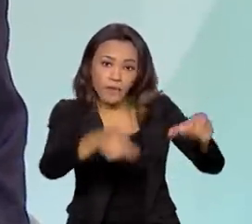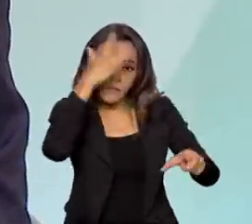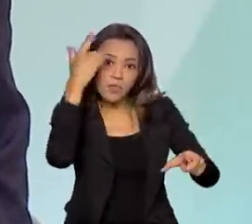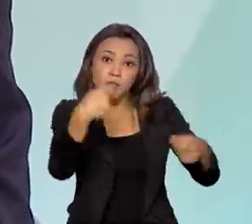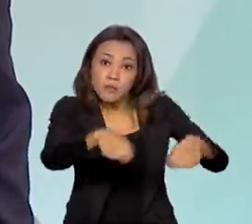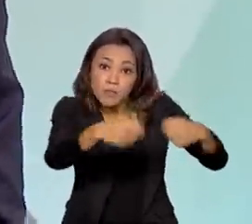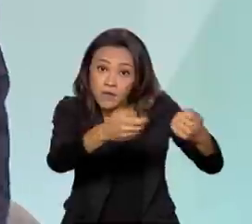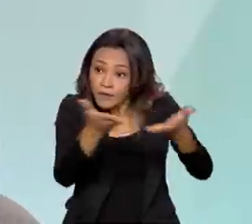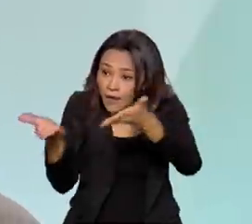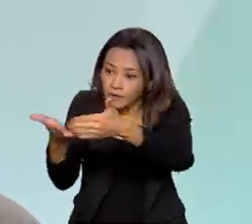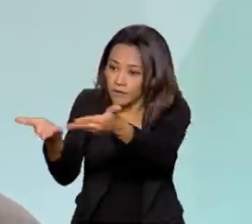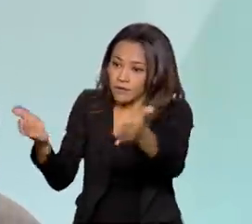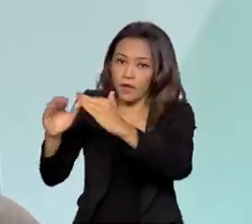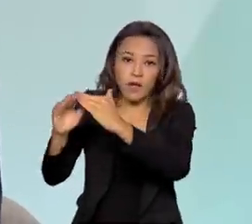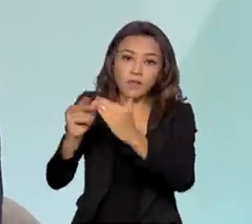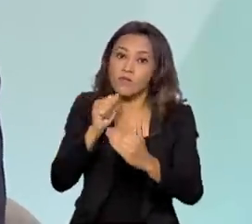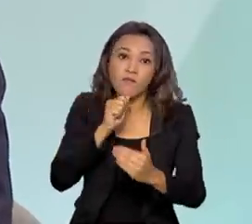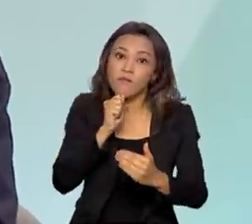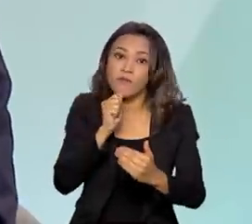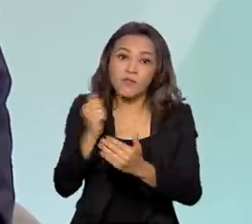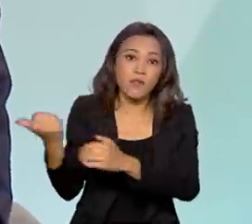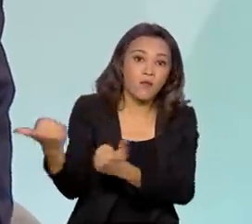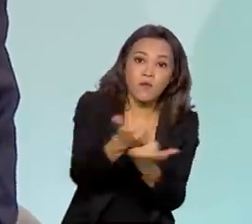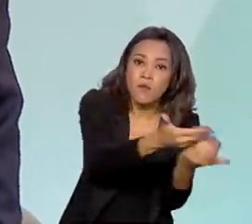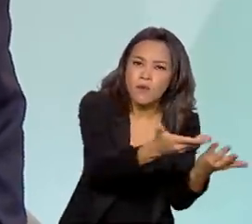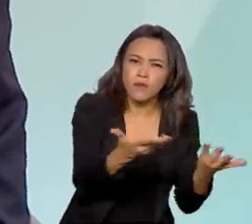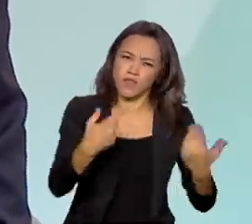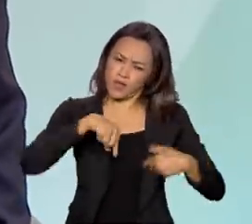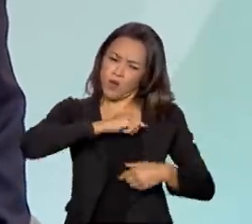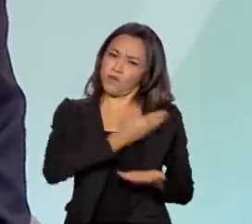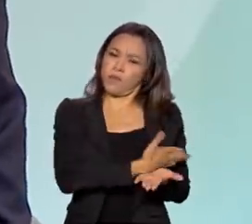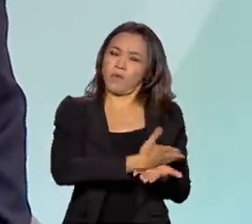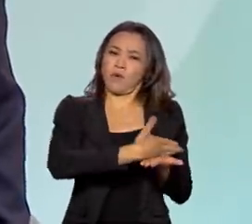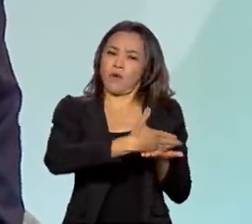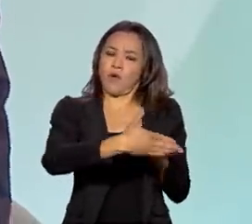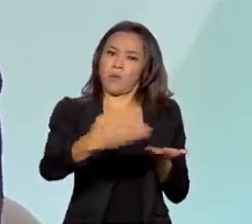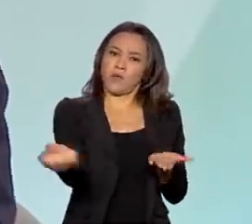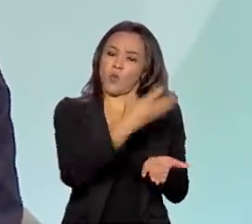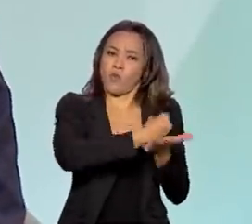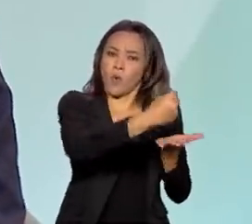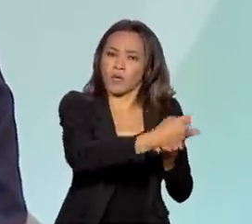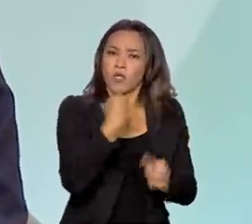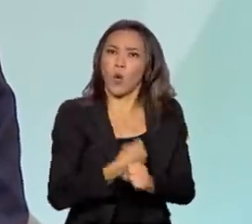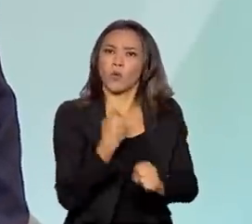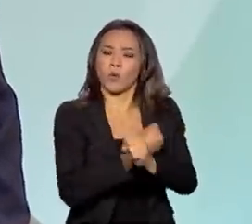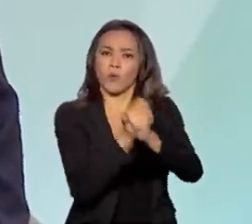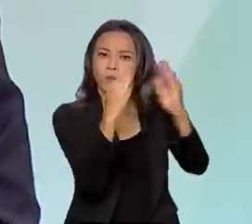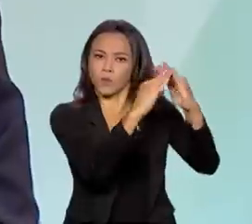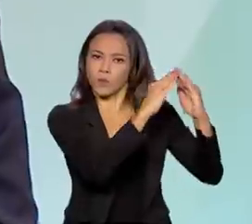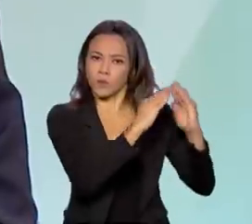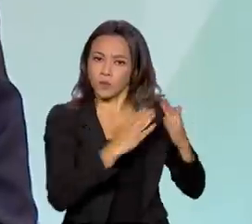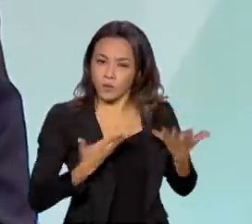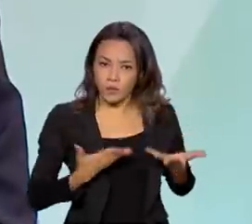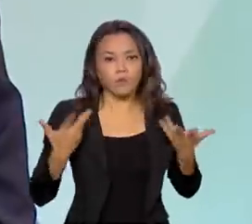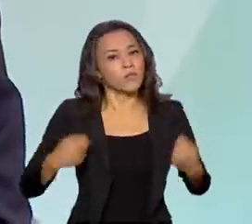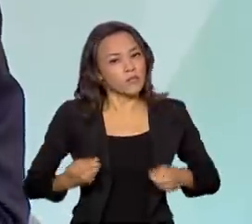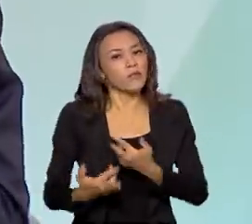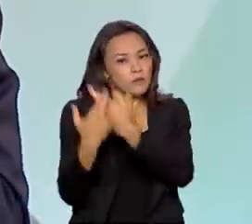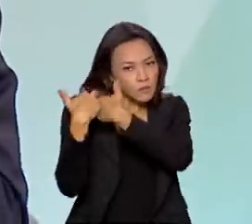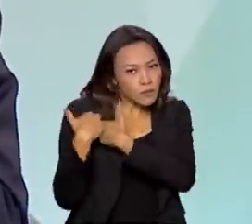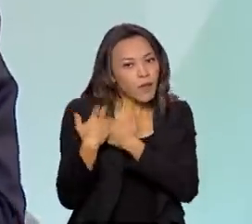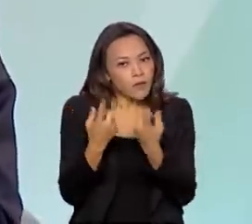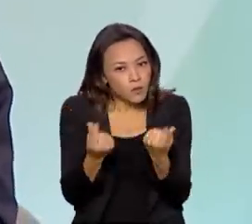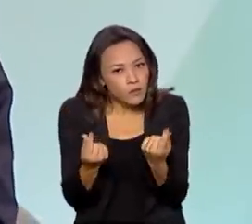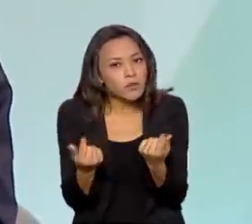serão atendidos e nós vamos construir outras obras. Então, é um exemplo perfeito da responsabilidade com o dinheiro público.